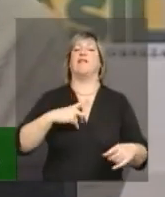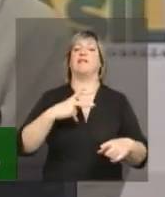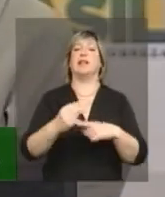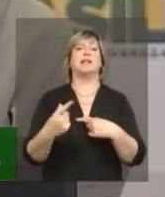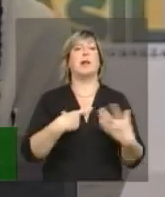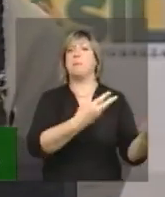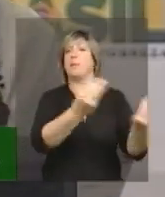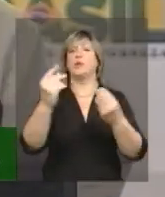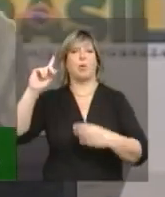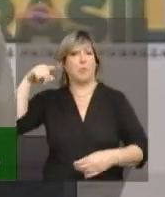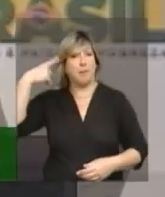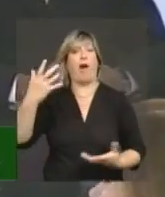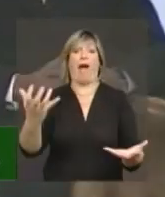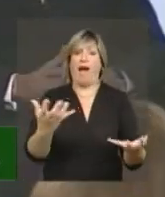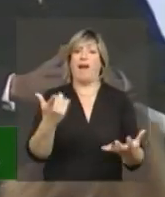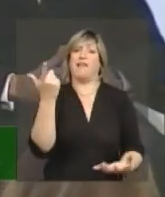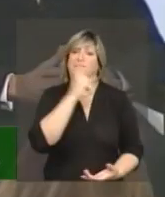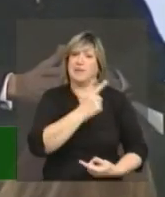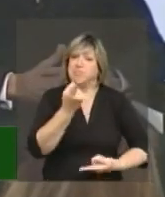vencer também, né?